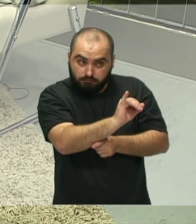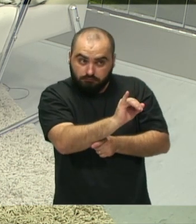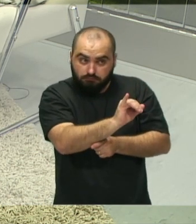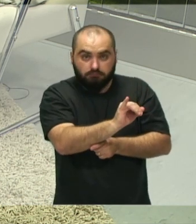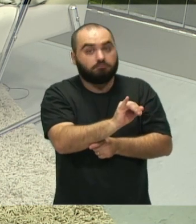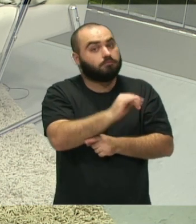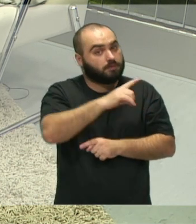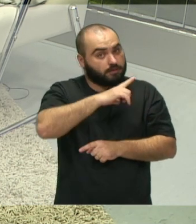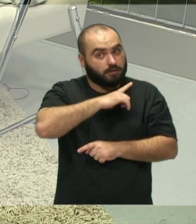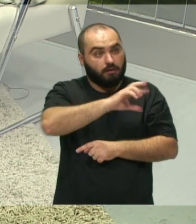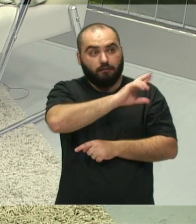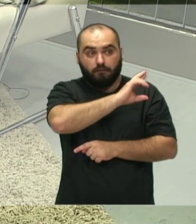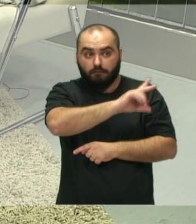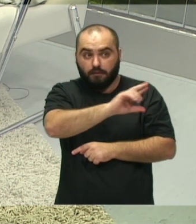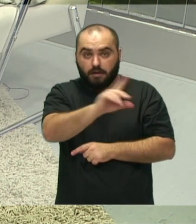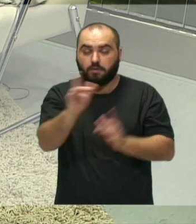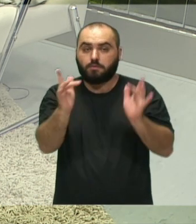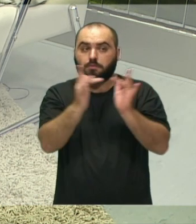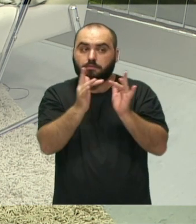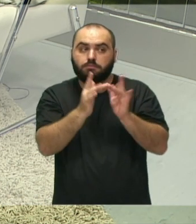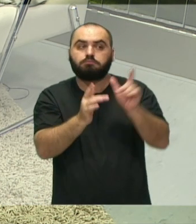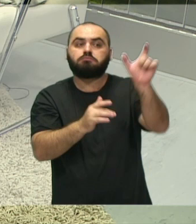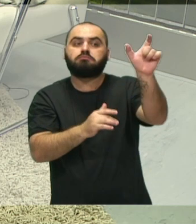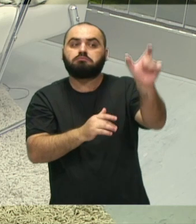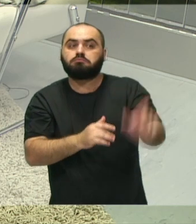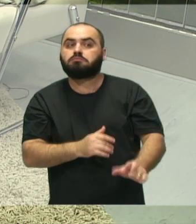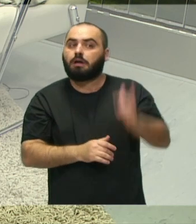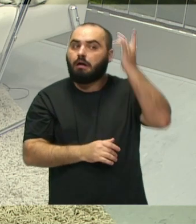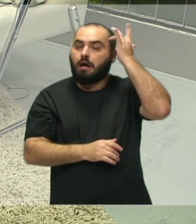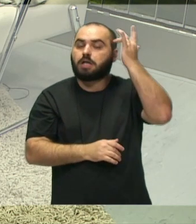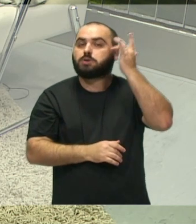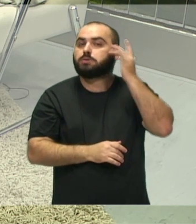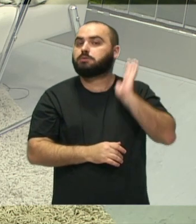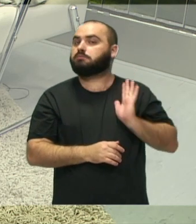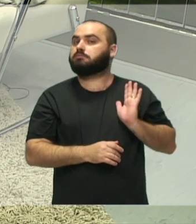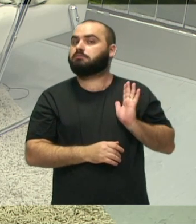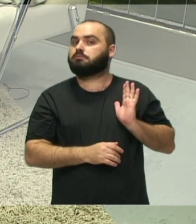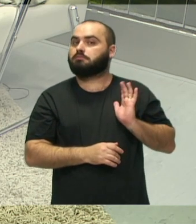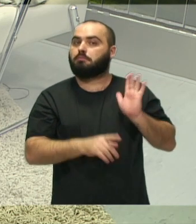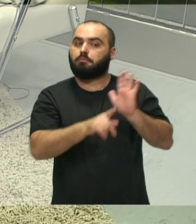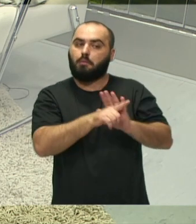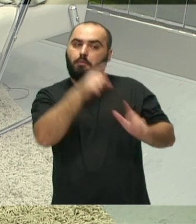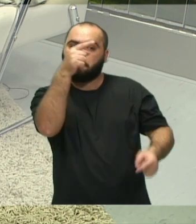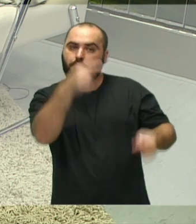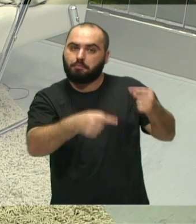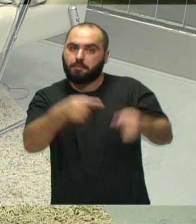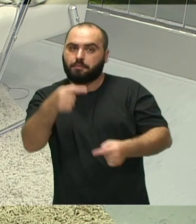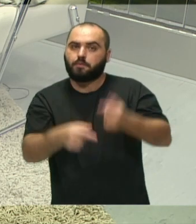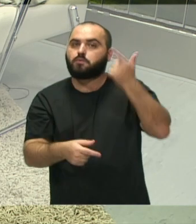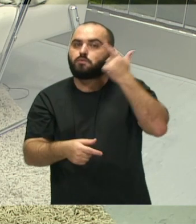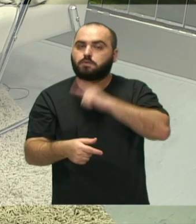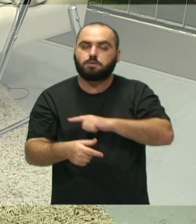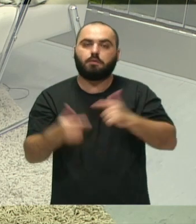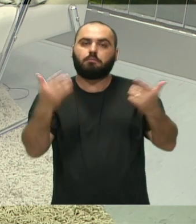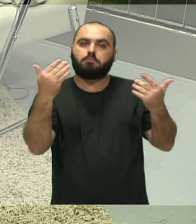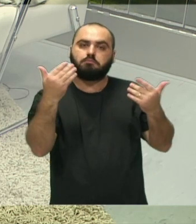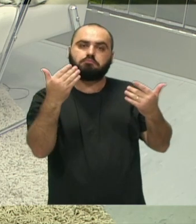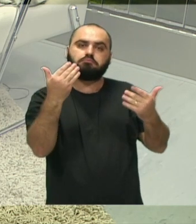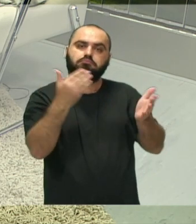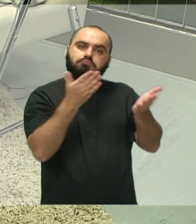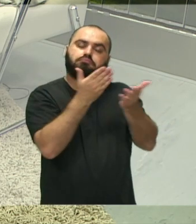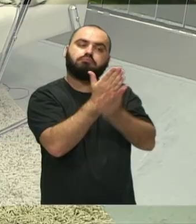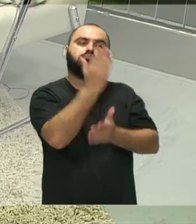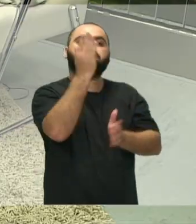Vereadora, e qual a expectativa da senhora para a discussão em plenário, para a aprovação do projeto e para a aplicação depois